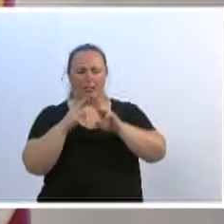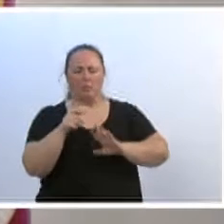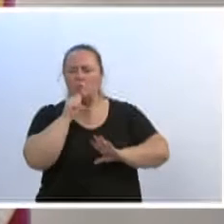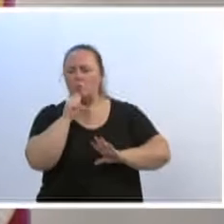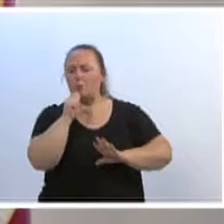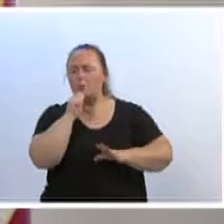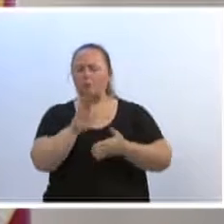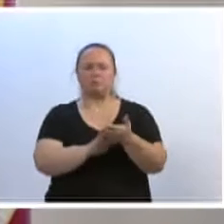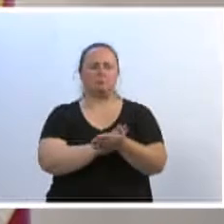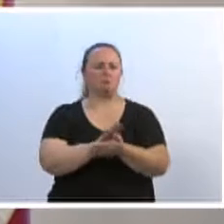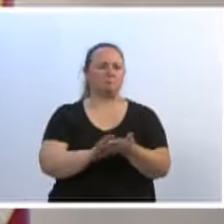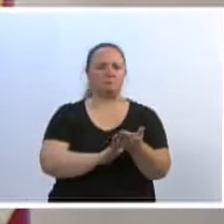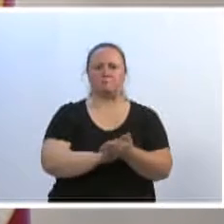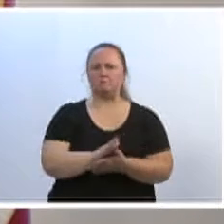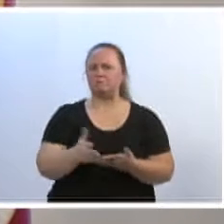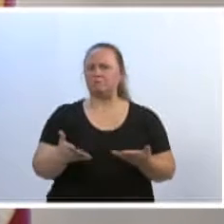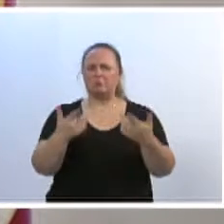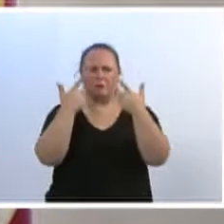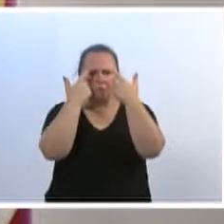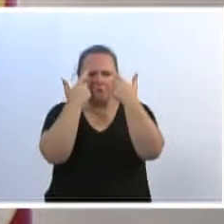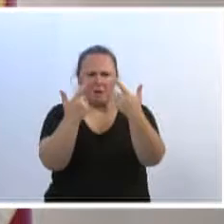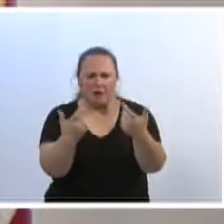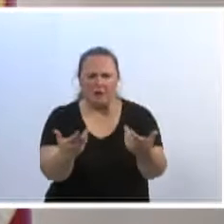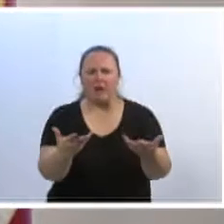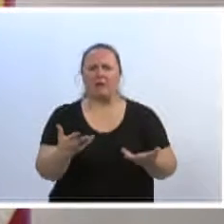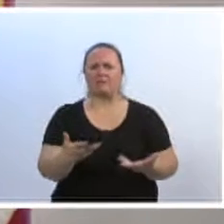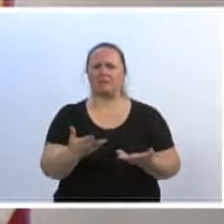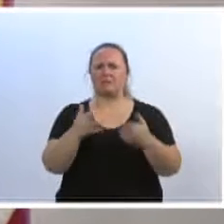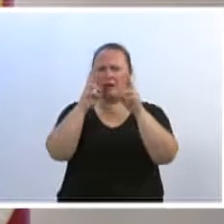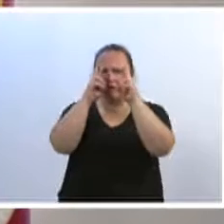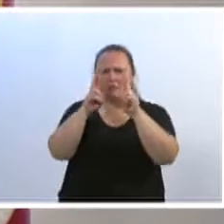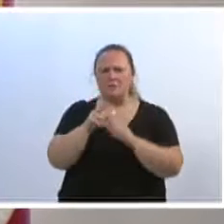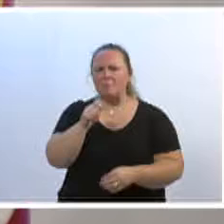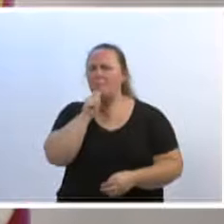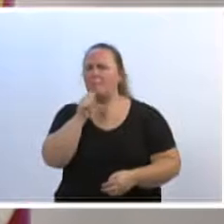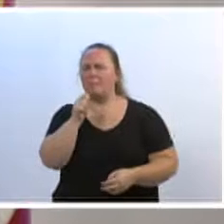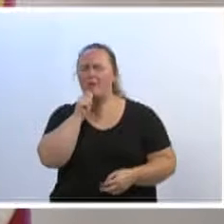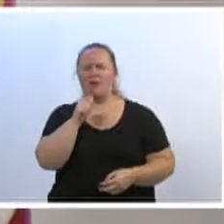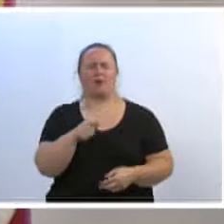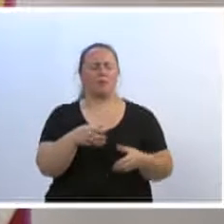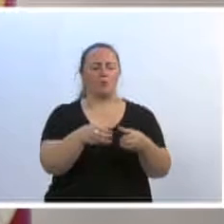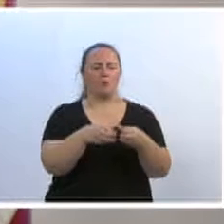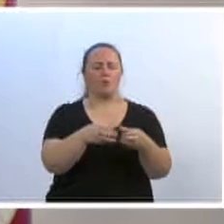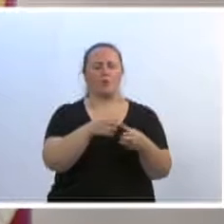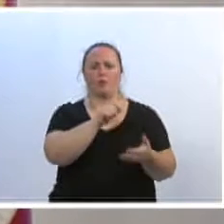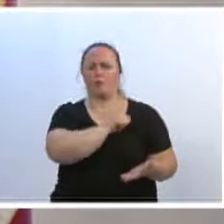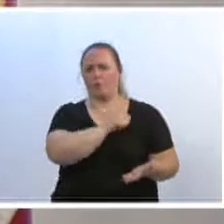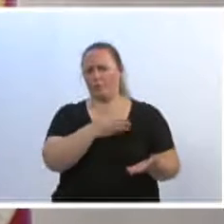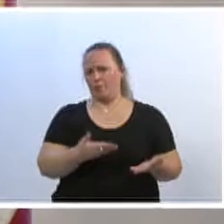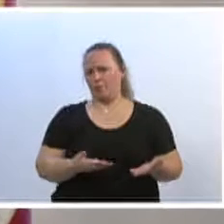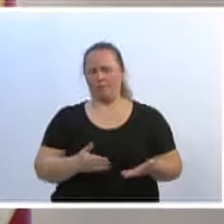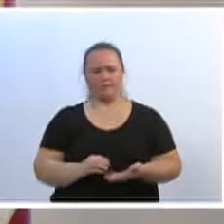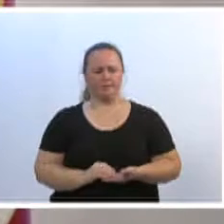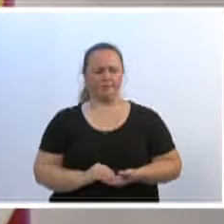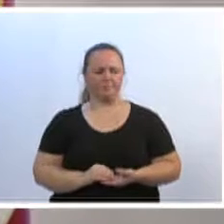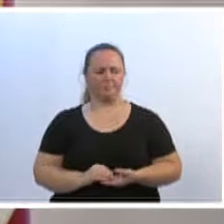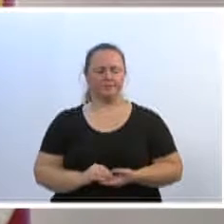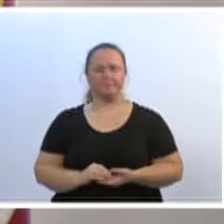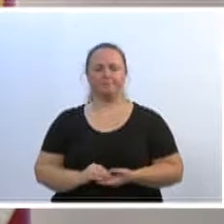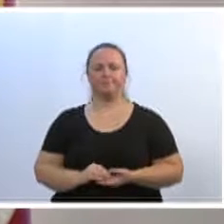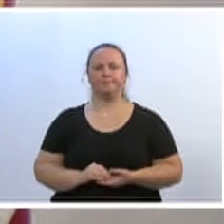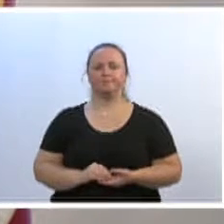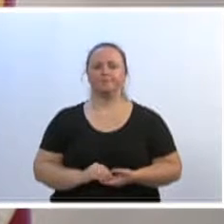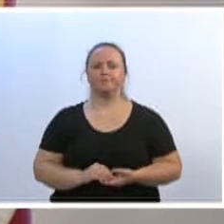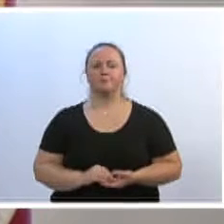atos de violência, o desrespeito constante de certos alunos com aquela professora. E eu